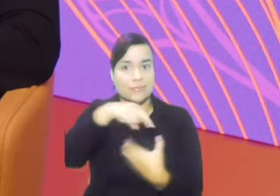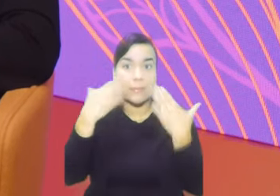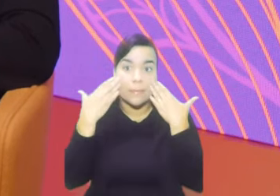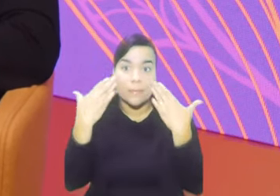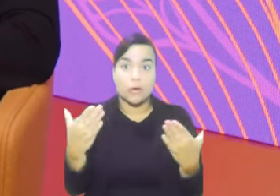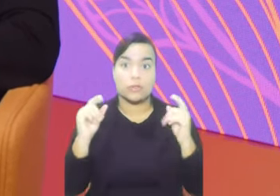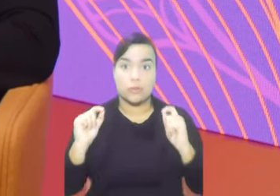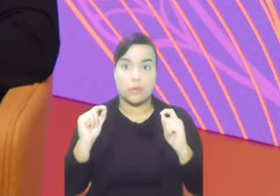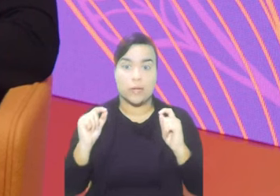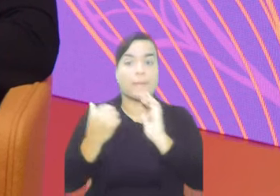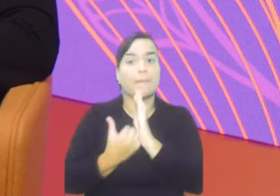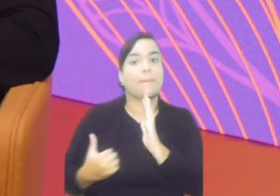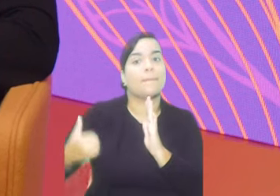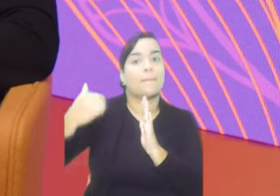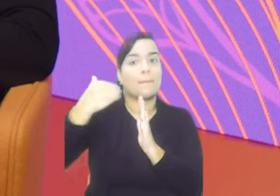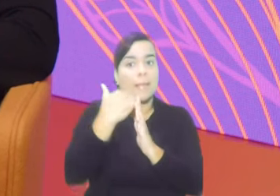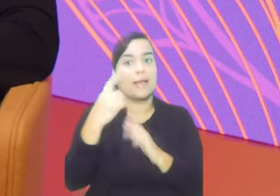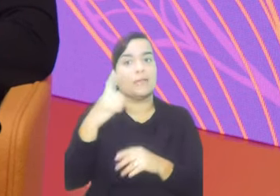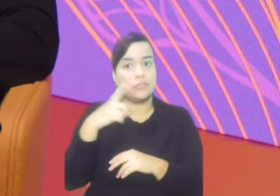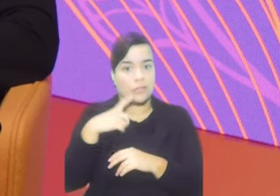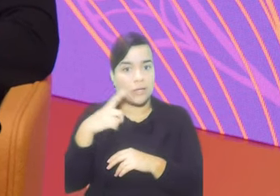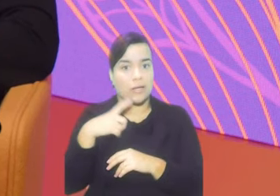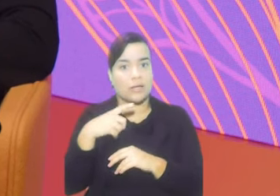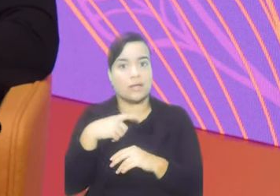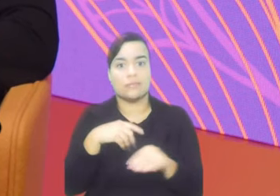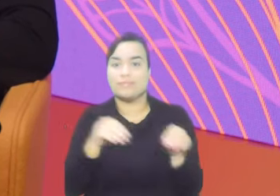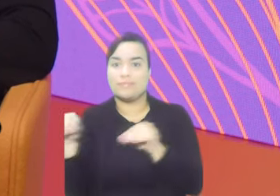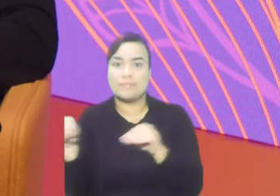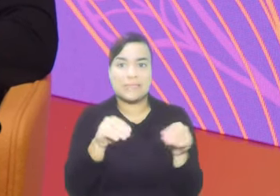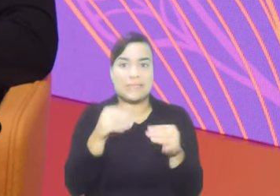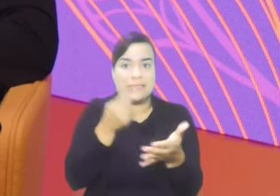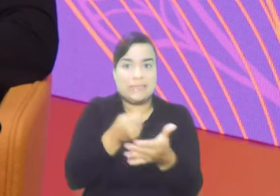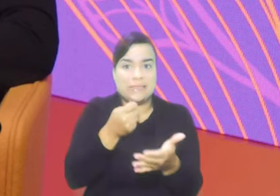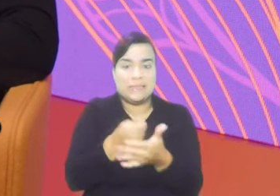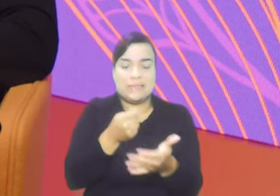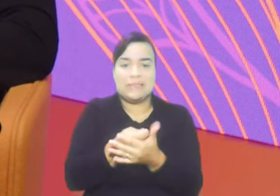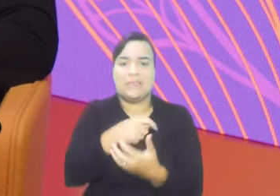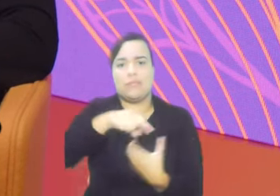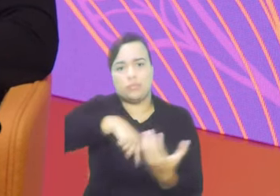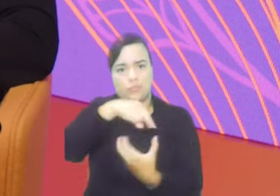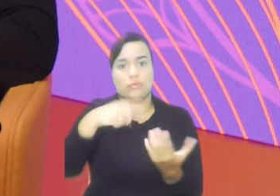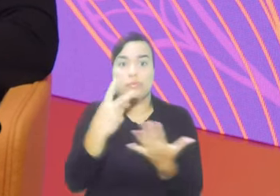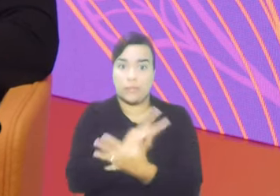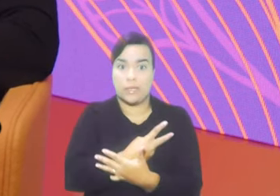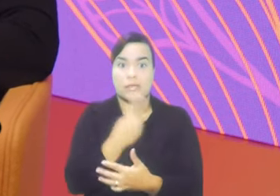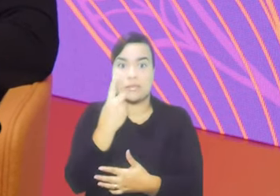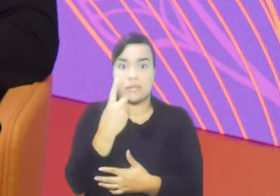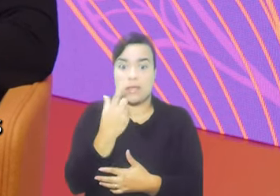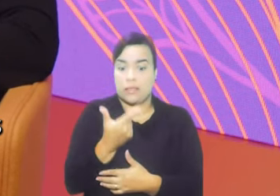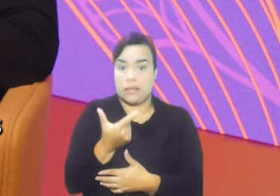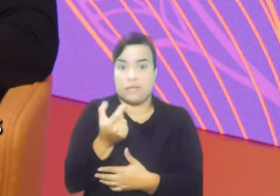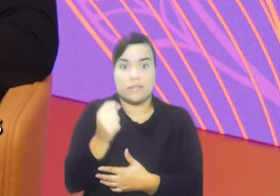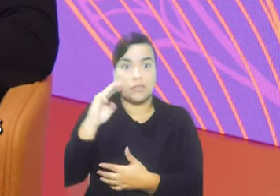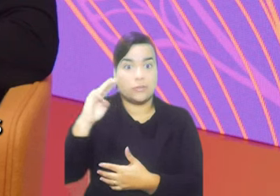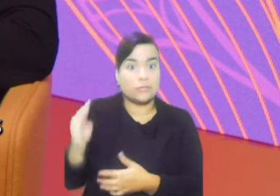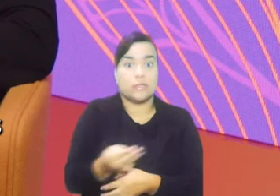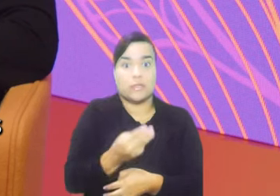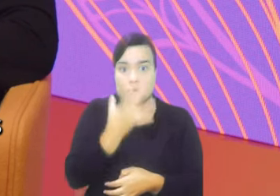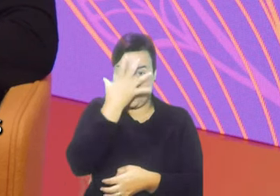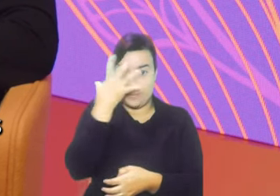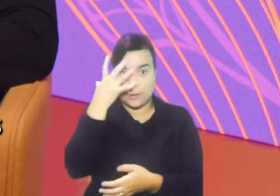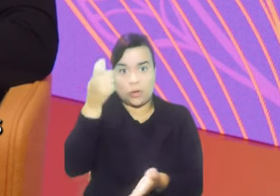do relatório Tendências Globais, que ele vem mostrando o aumento do deslocamento forçado em todo o mundo. Então,